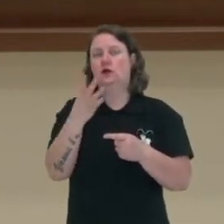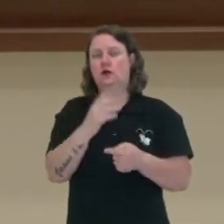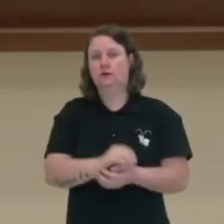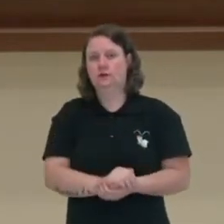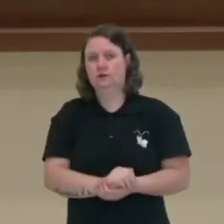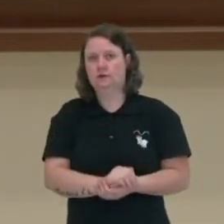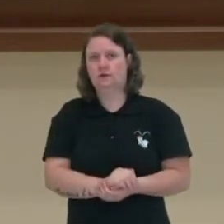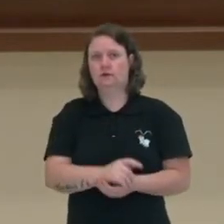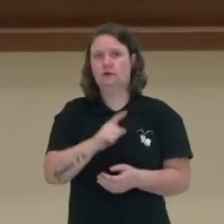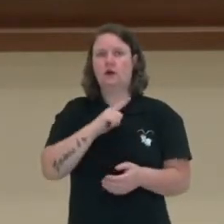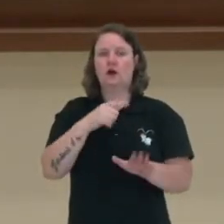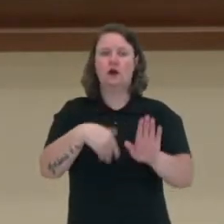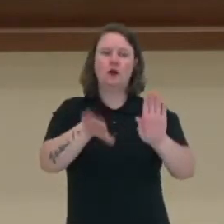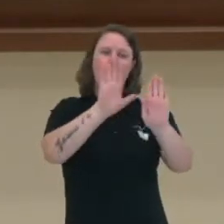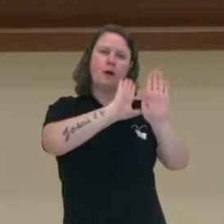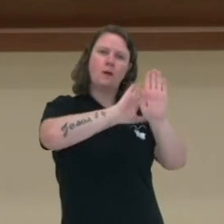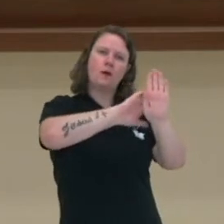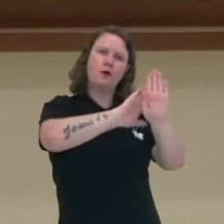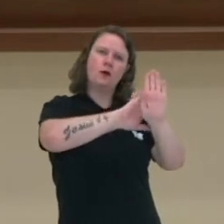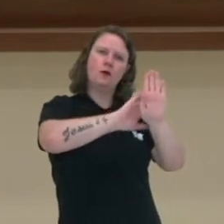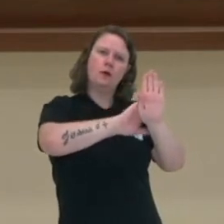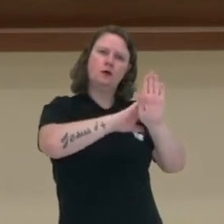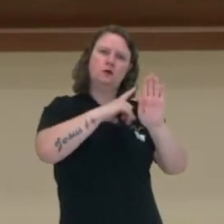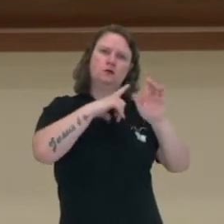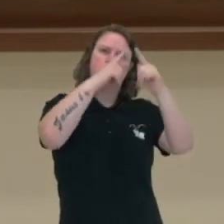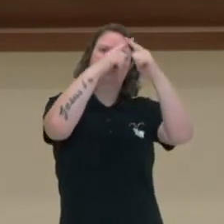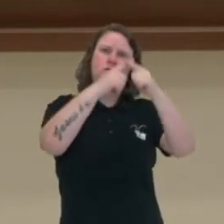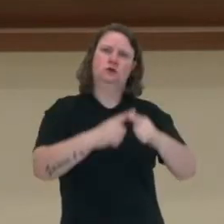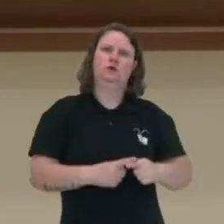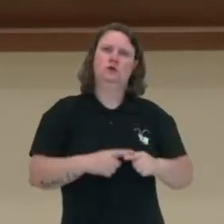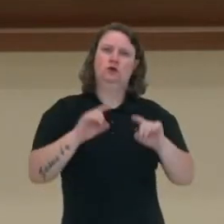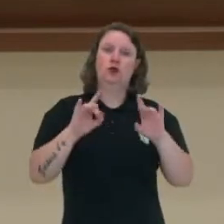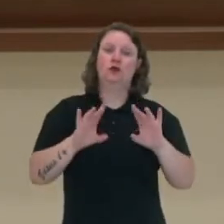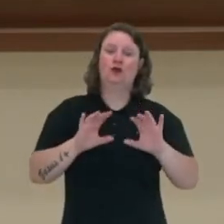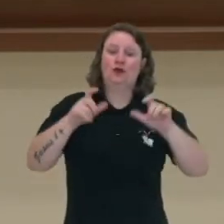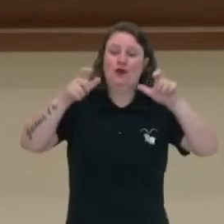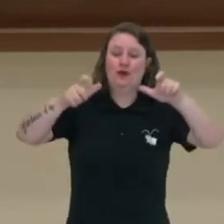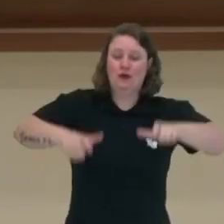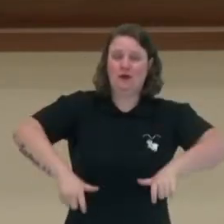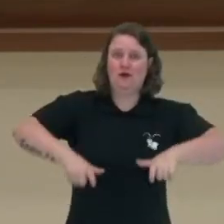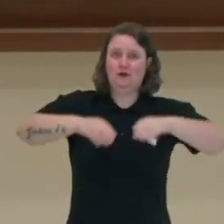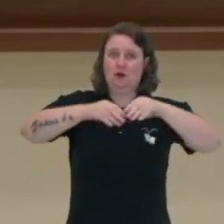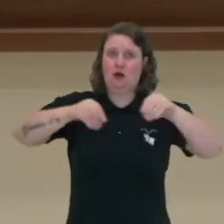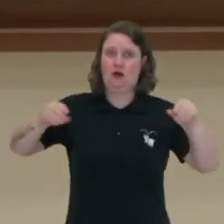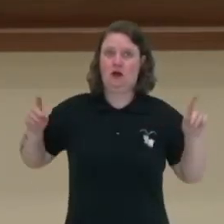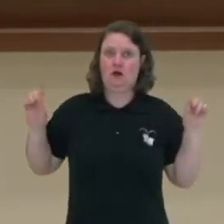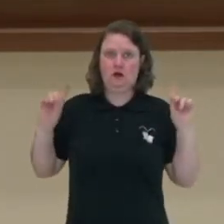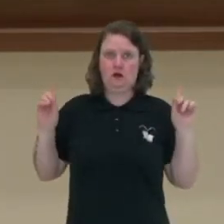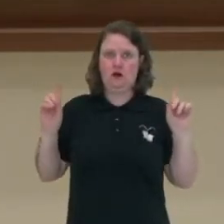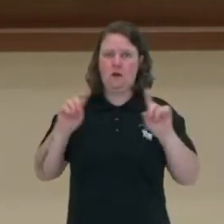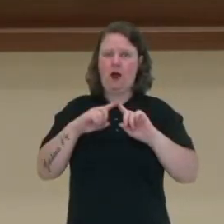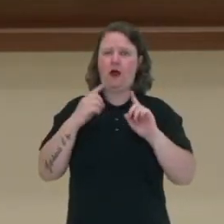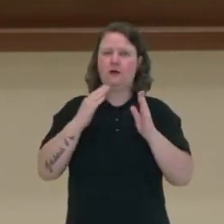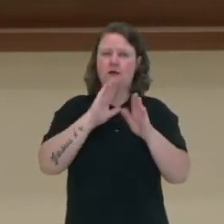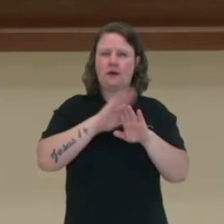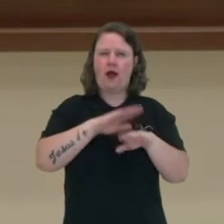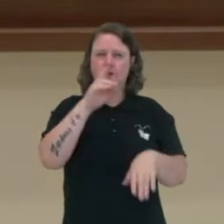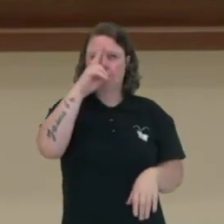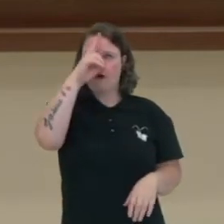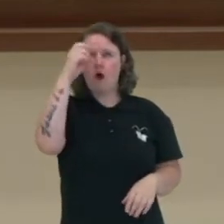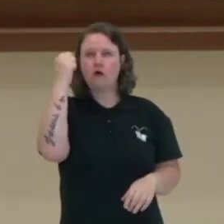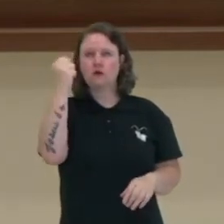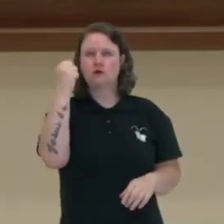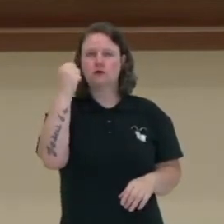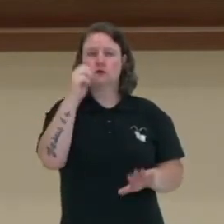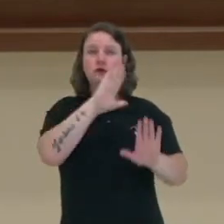maneira ideológica. Existe uma disputa, não só de território, mas mais forte, ideológica, entre